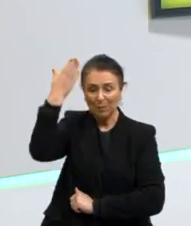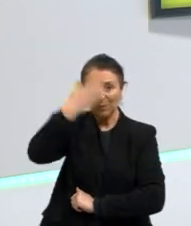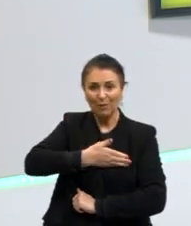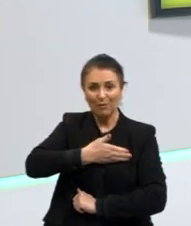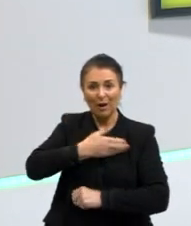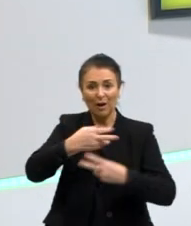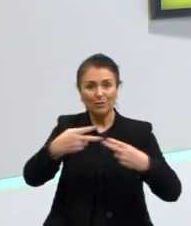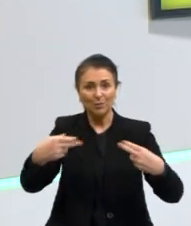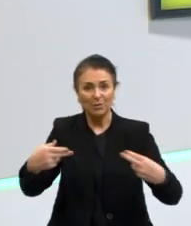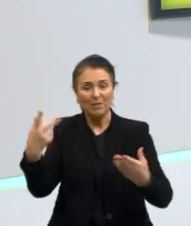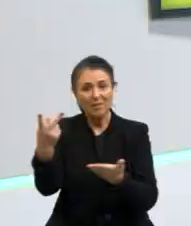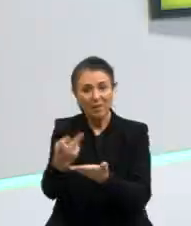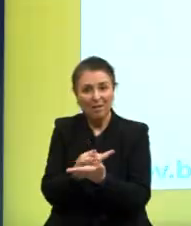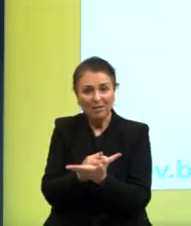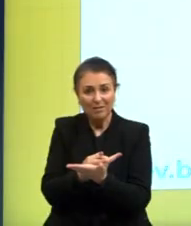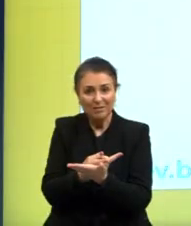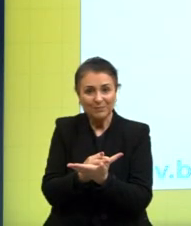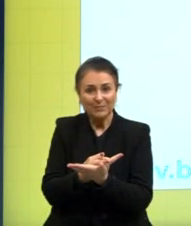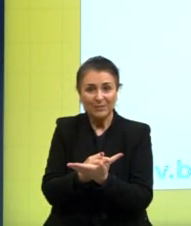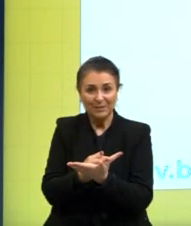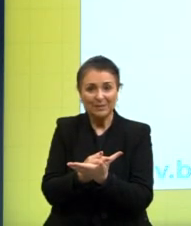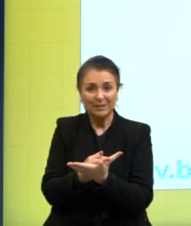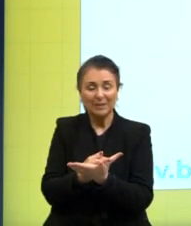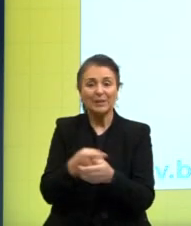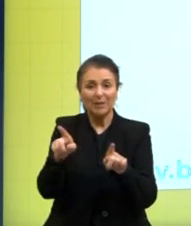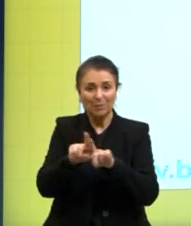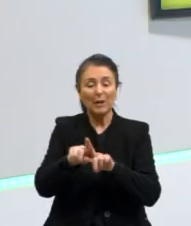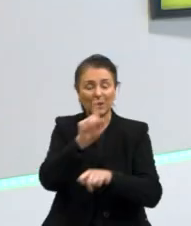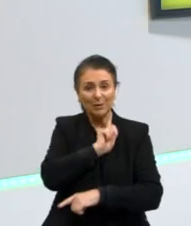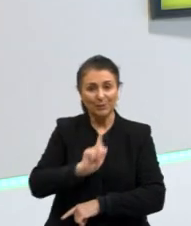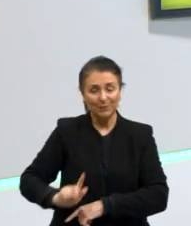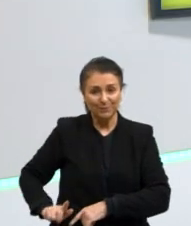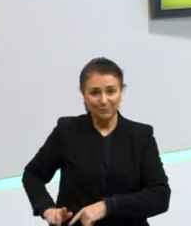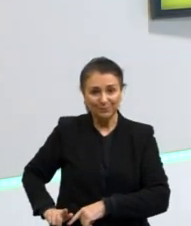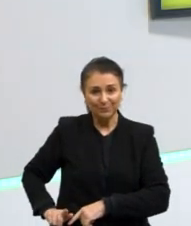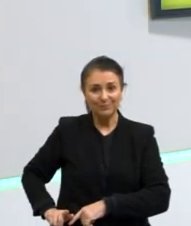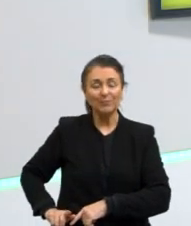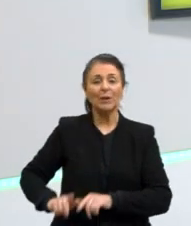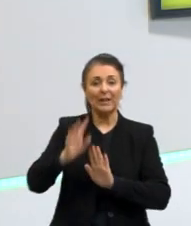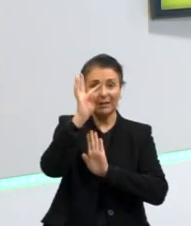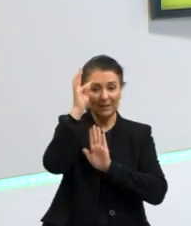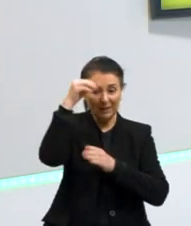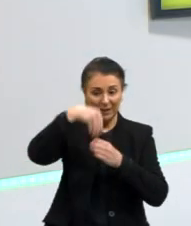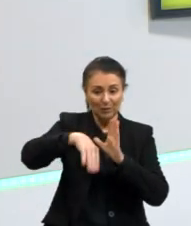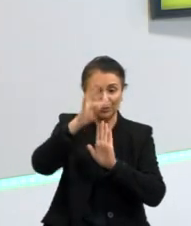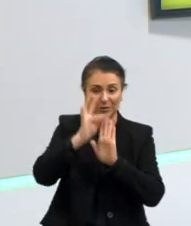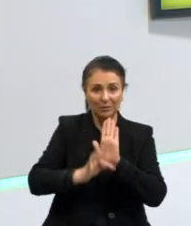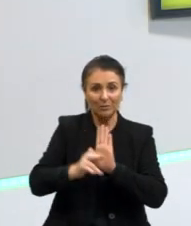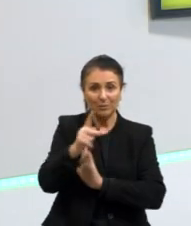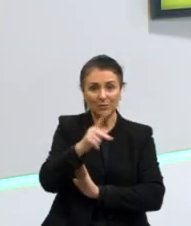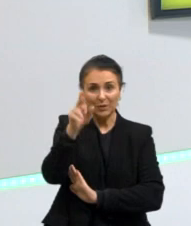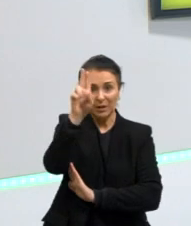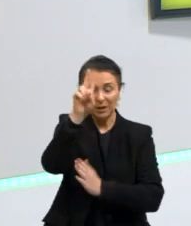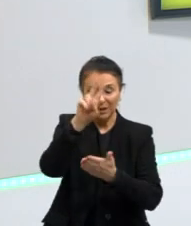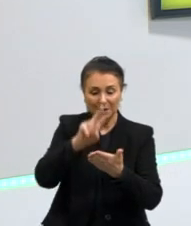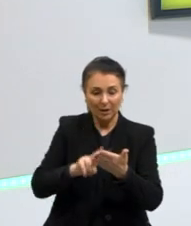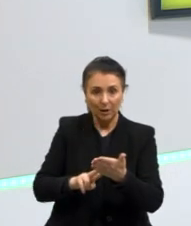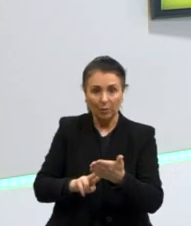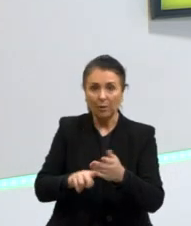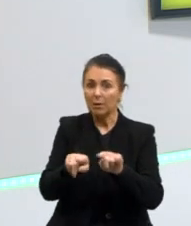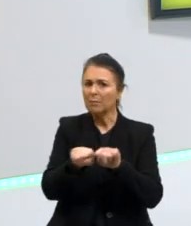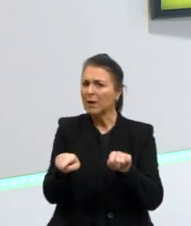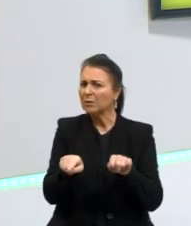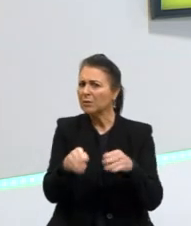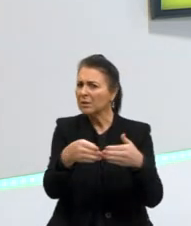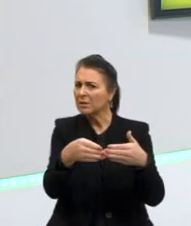do tema central desse trecho que nós acabamos de ler mas vamos ver o que o enunciado pede